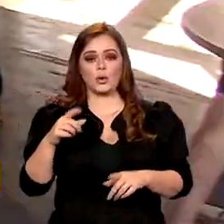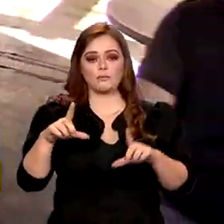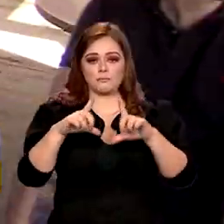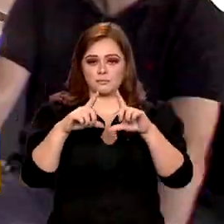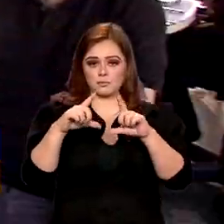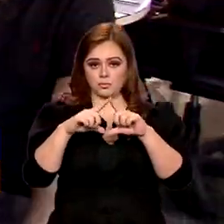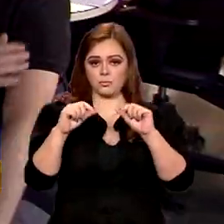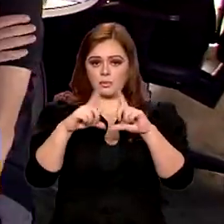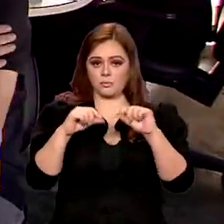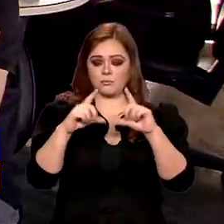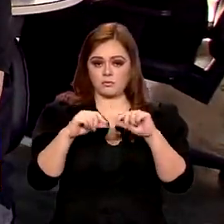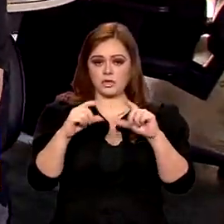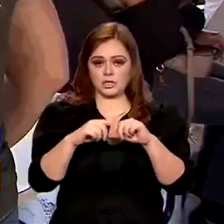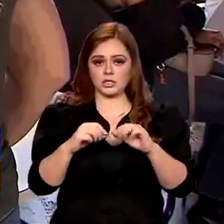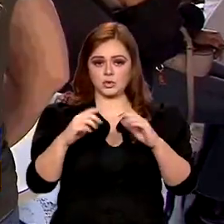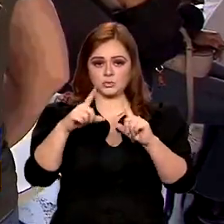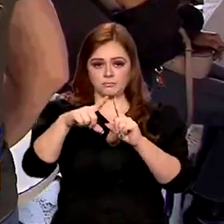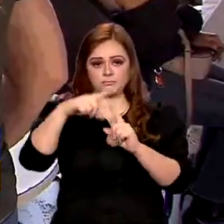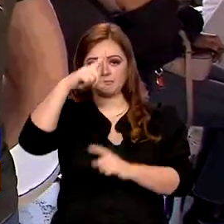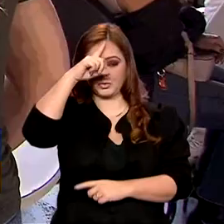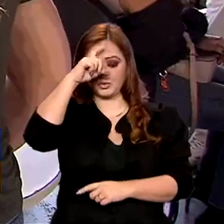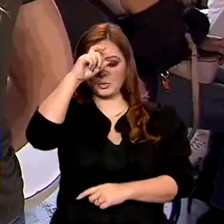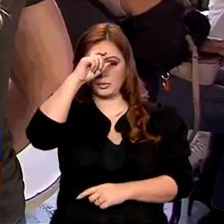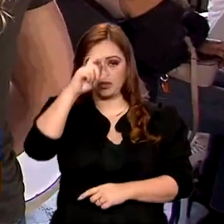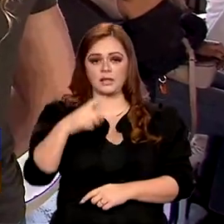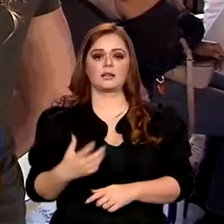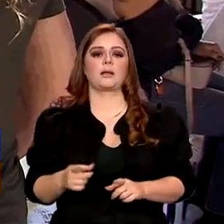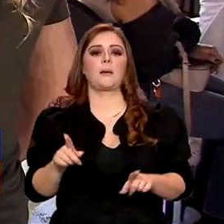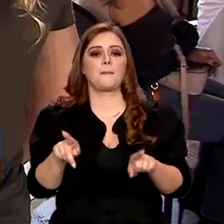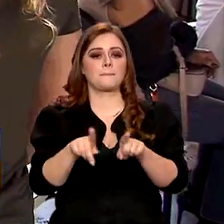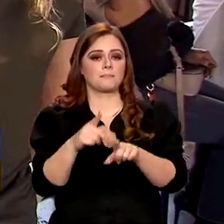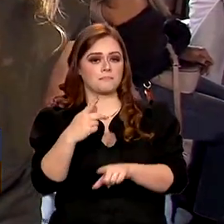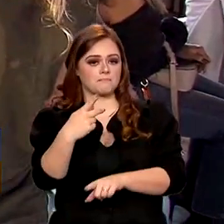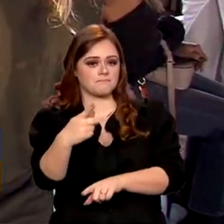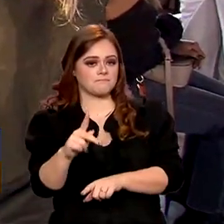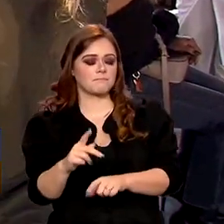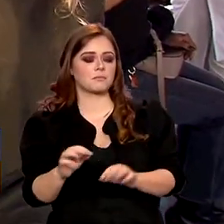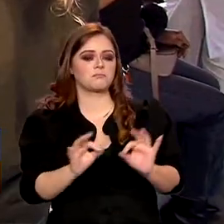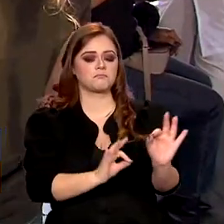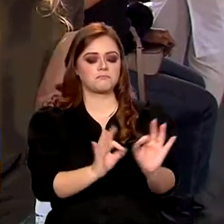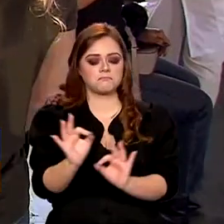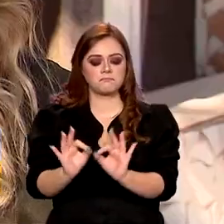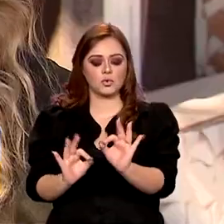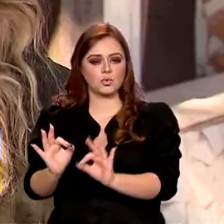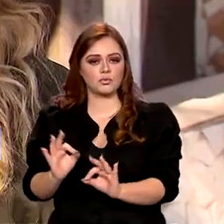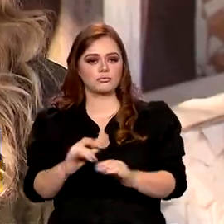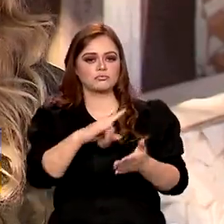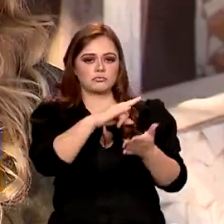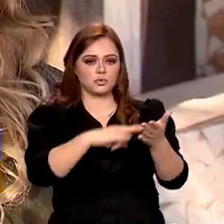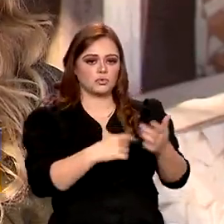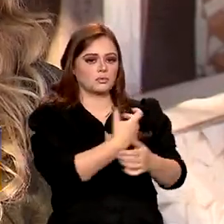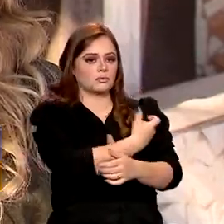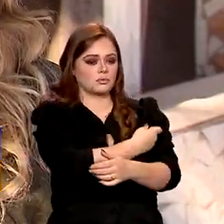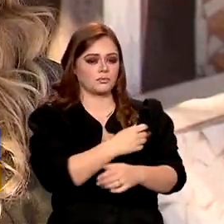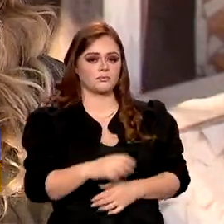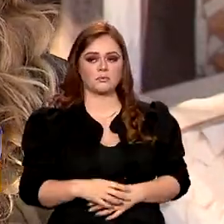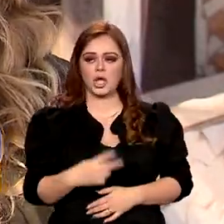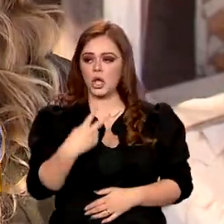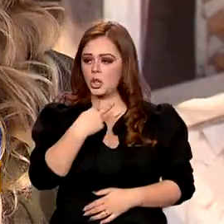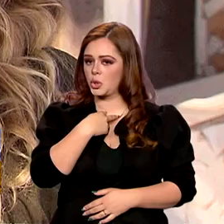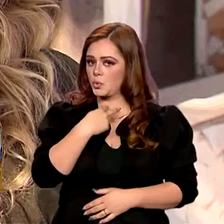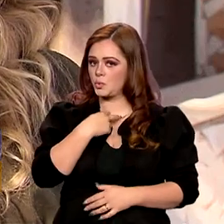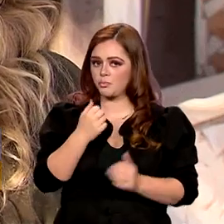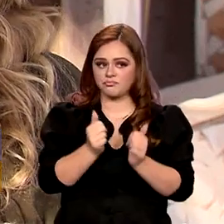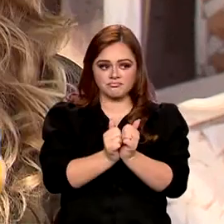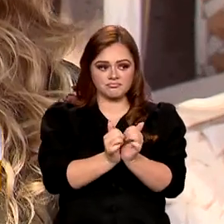Brasília, várias pessoas aproveitaram amanhã para atualizar a caderneta de vacinas. A gente não pode abrir mão